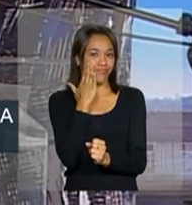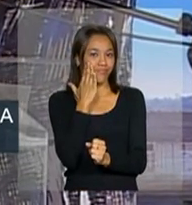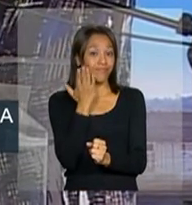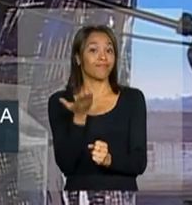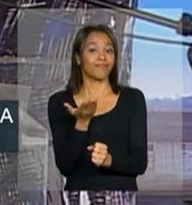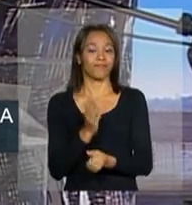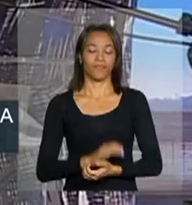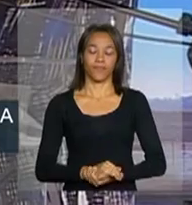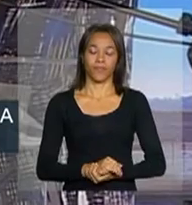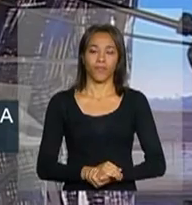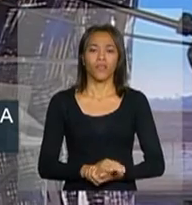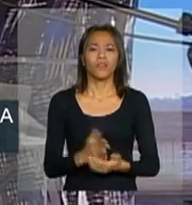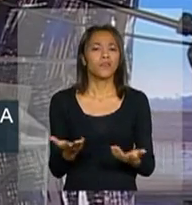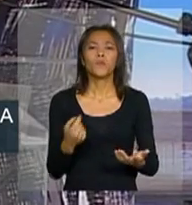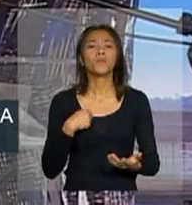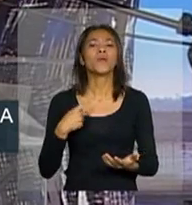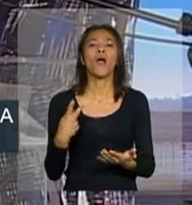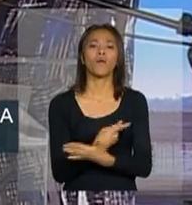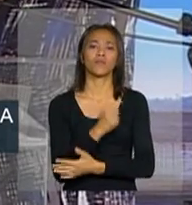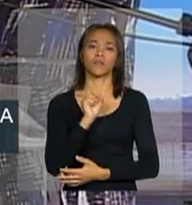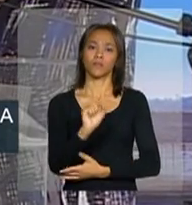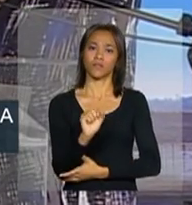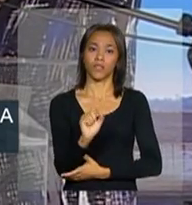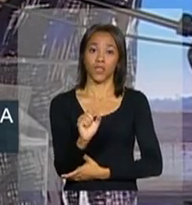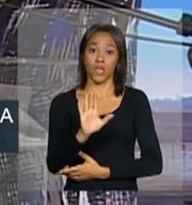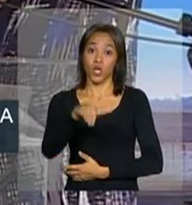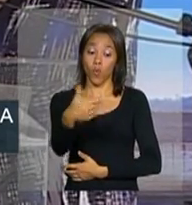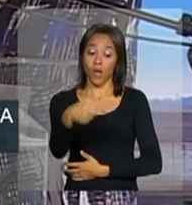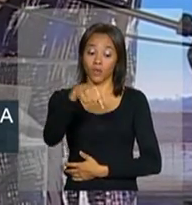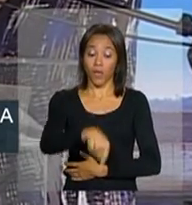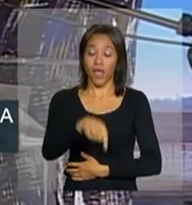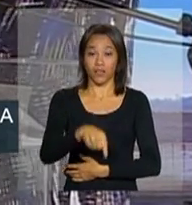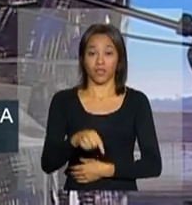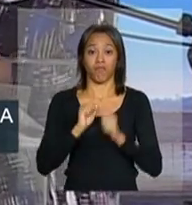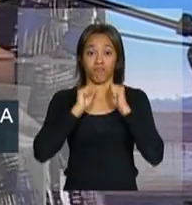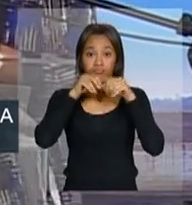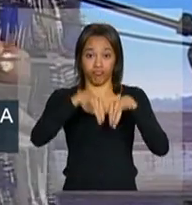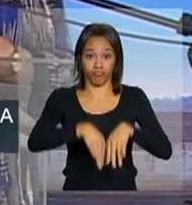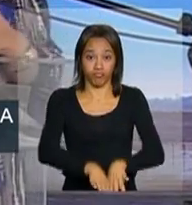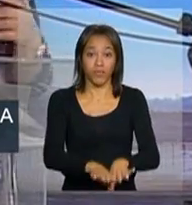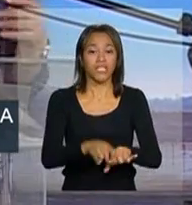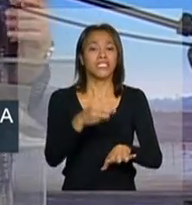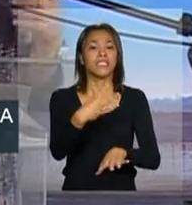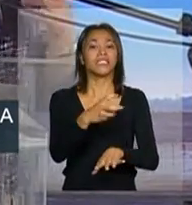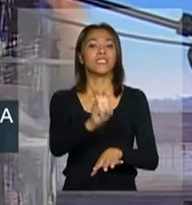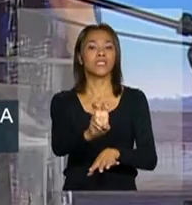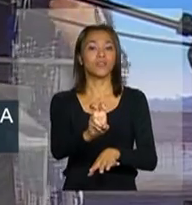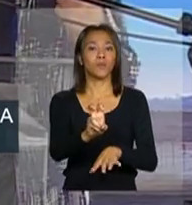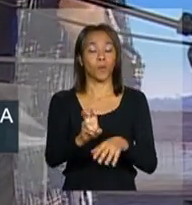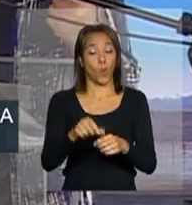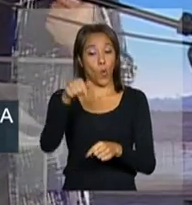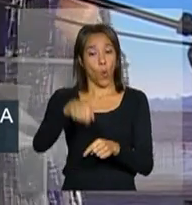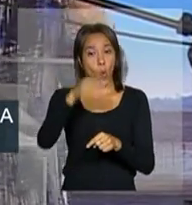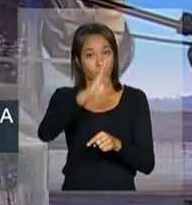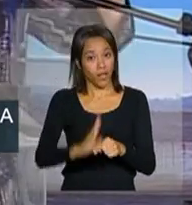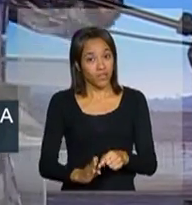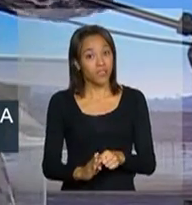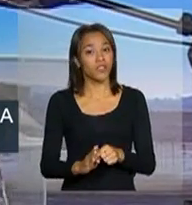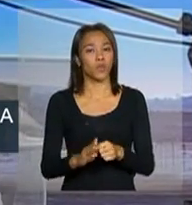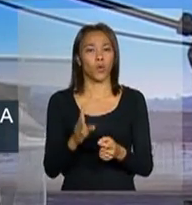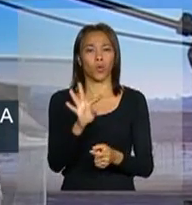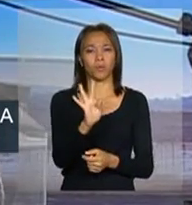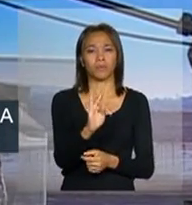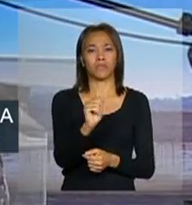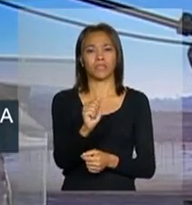Então, o que acontece? Acontece que, quando ela tiver 35, o Brasil, através das suas tarifas de